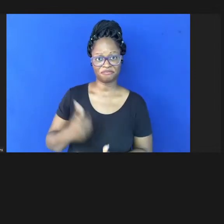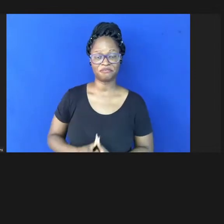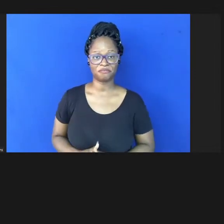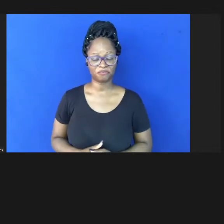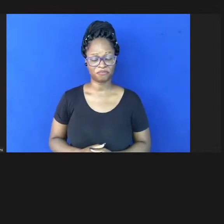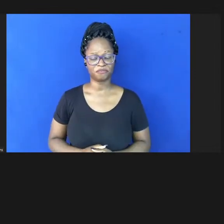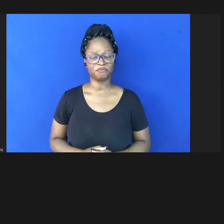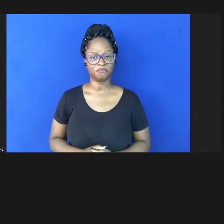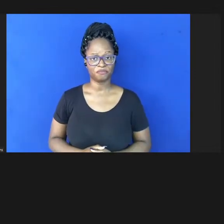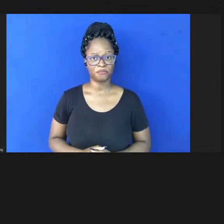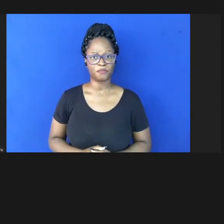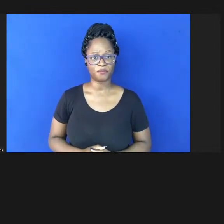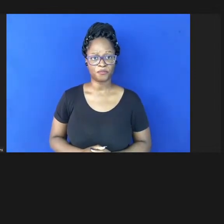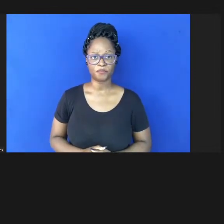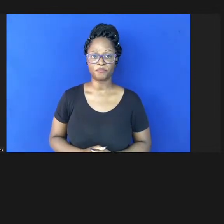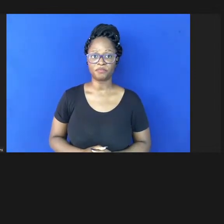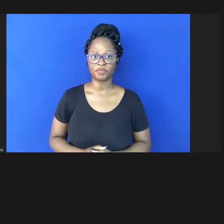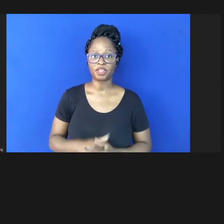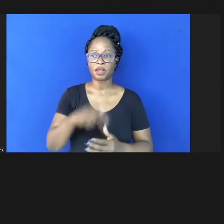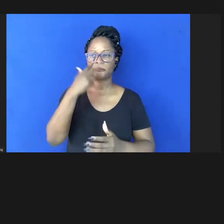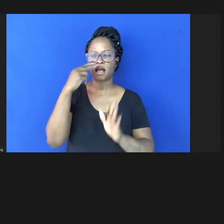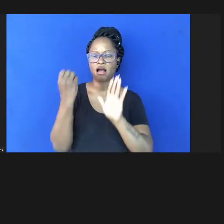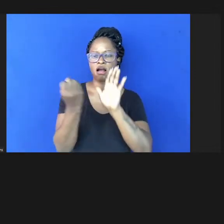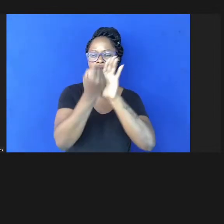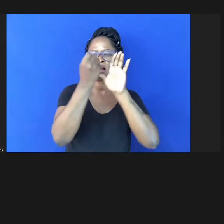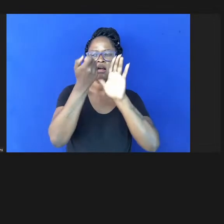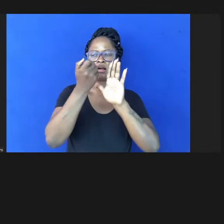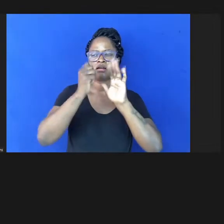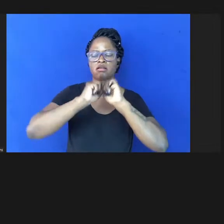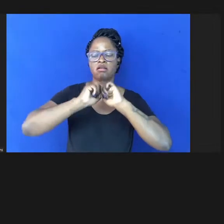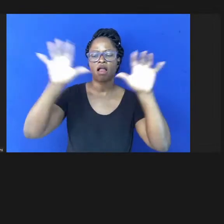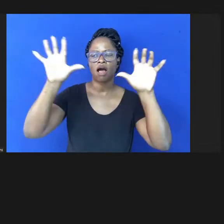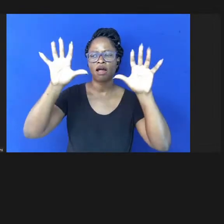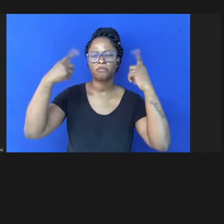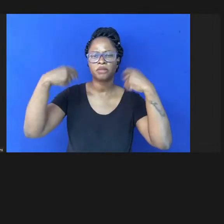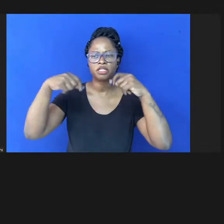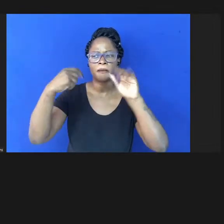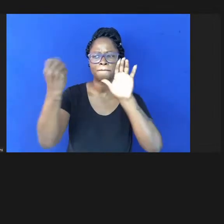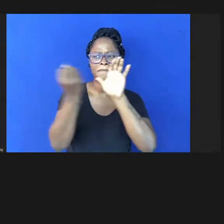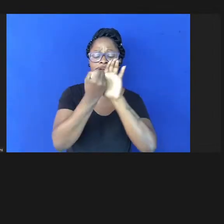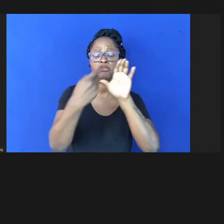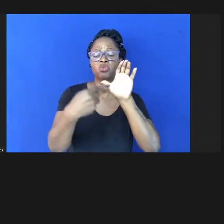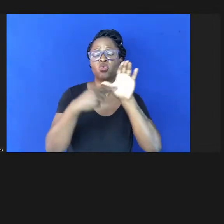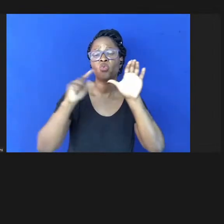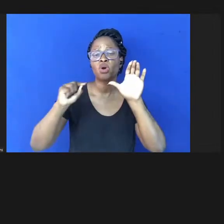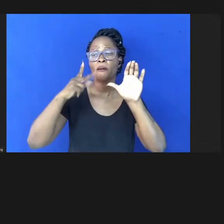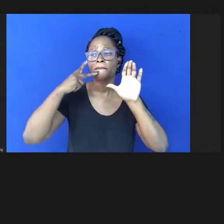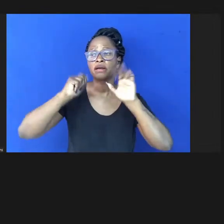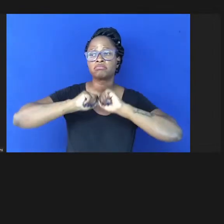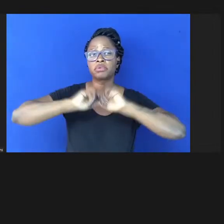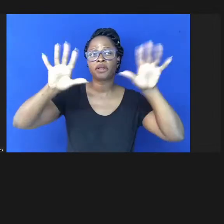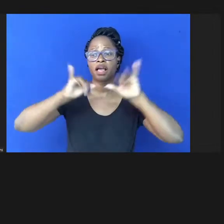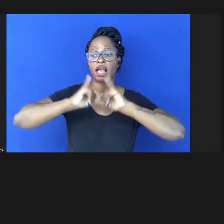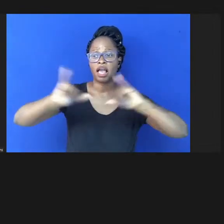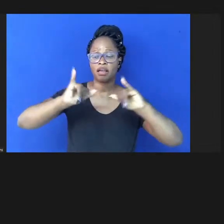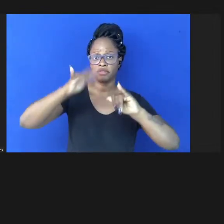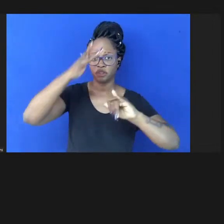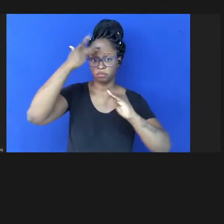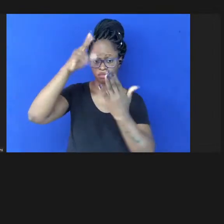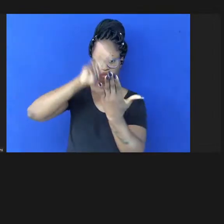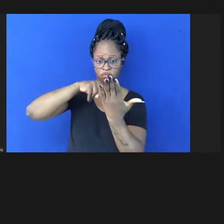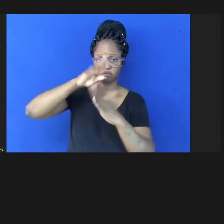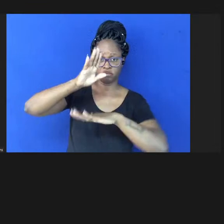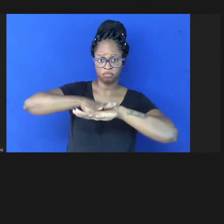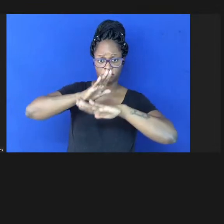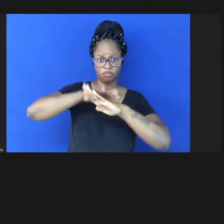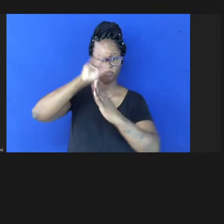uma rotulagem muito clara deve informar ao leitor o status da validação de um